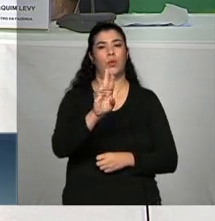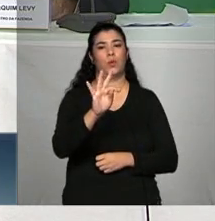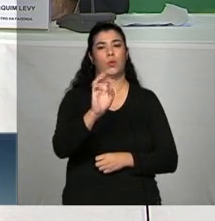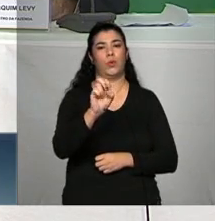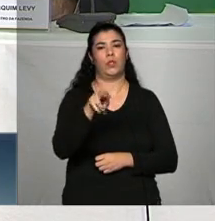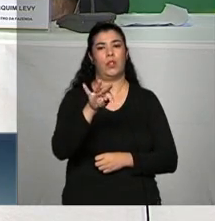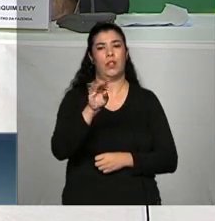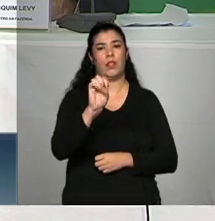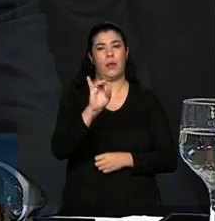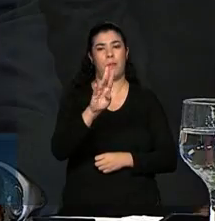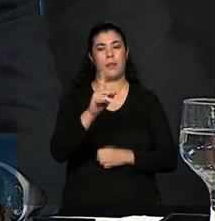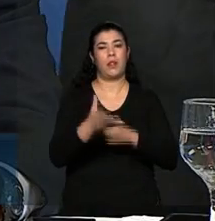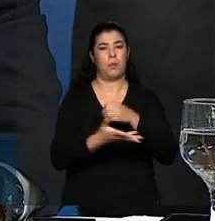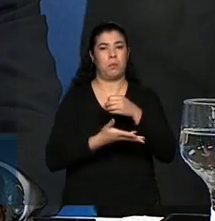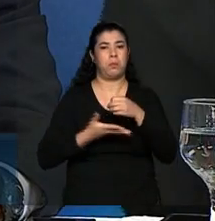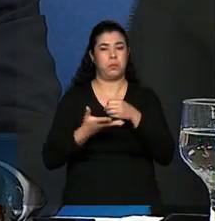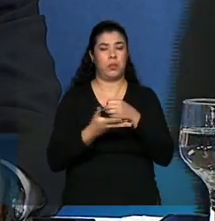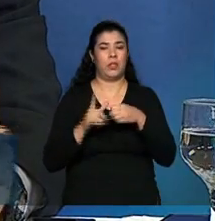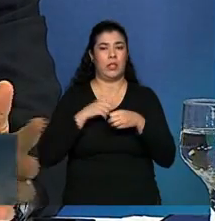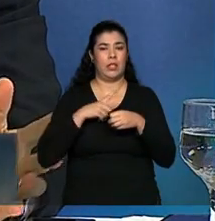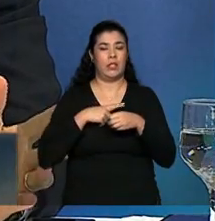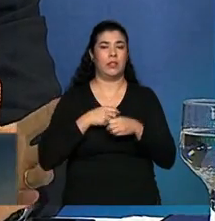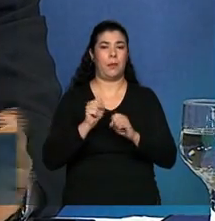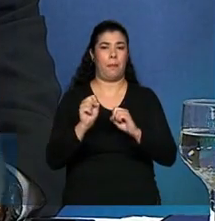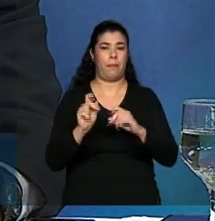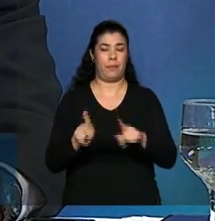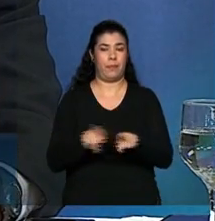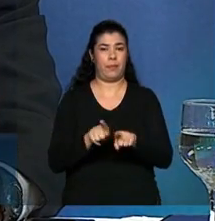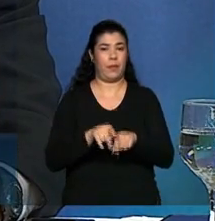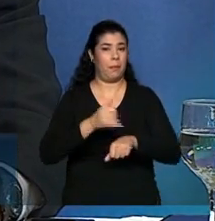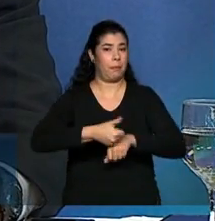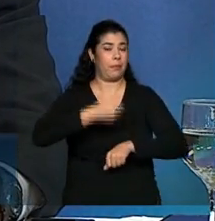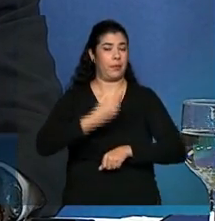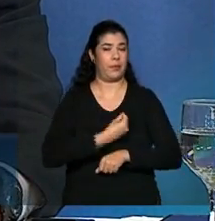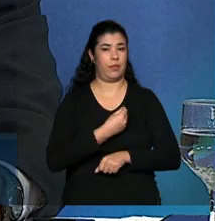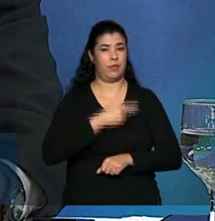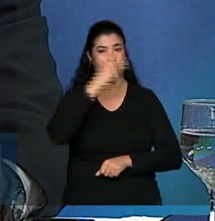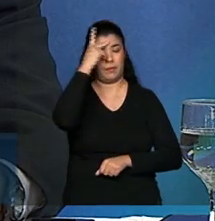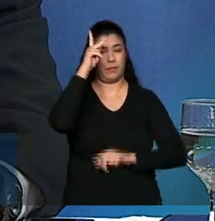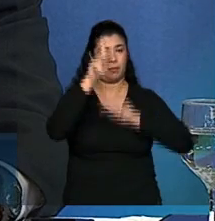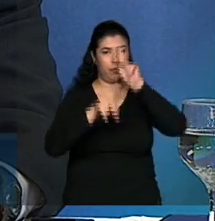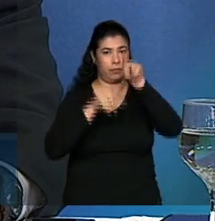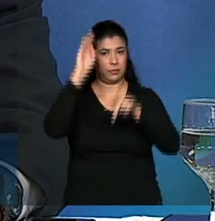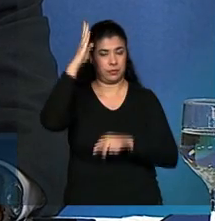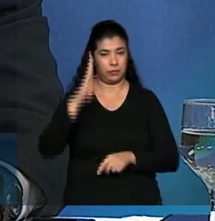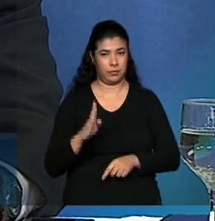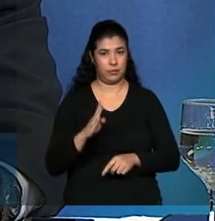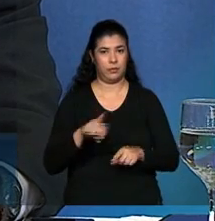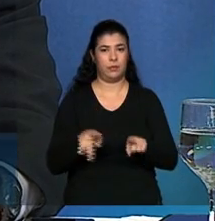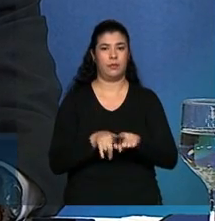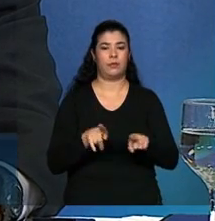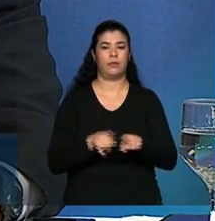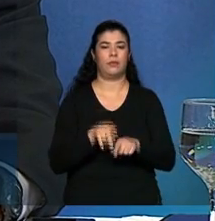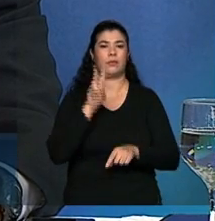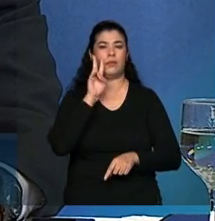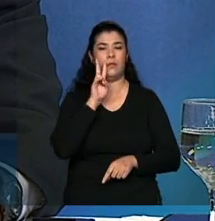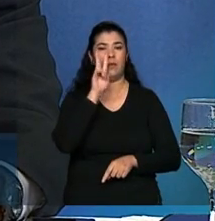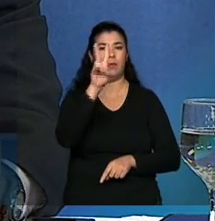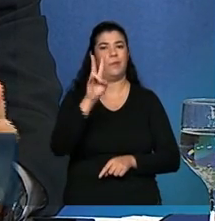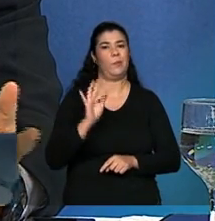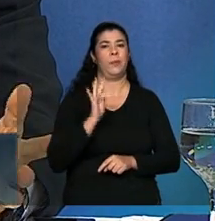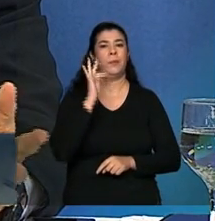garante o direito para todos os brasileiros e brasileiras. E nós procuramos fazer isso também de uma forma que dá mais previsibilidade